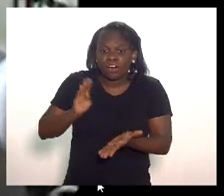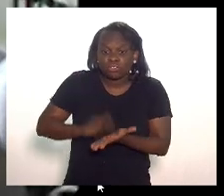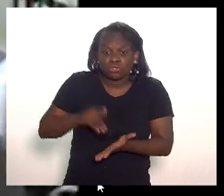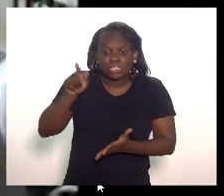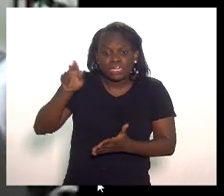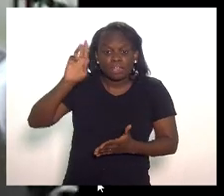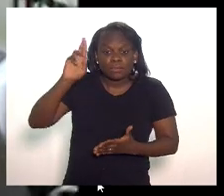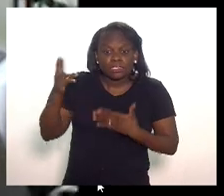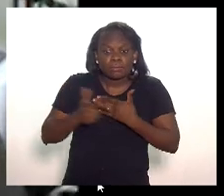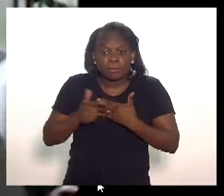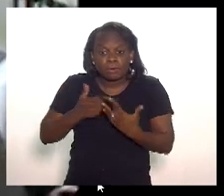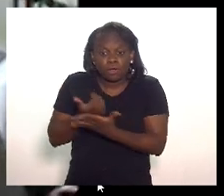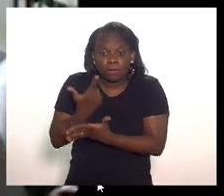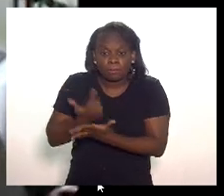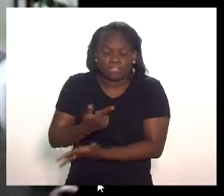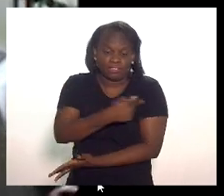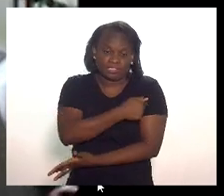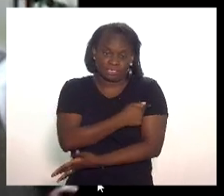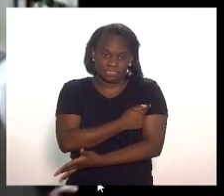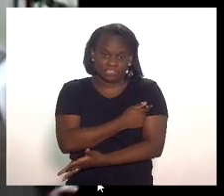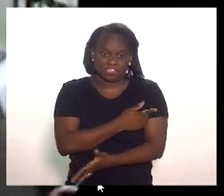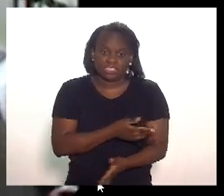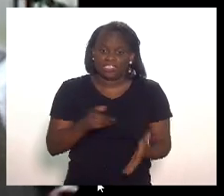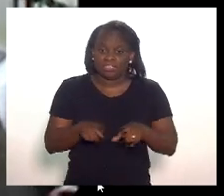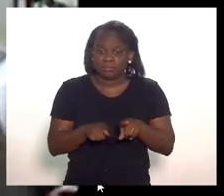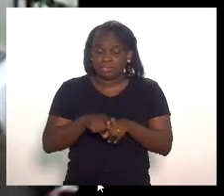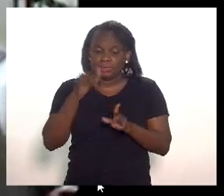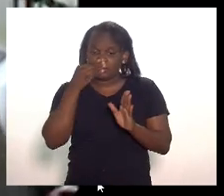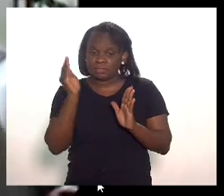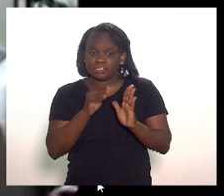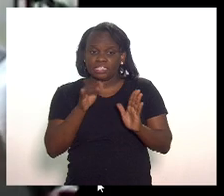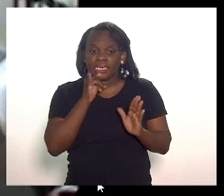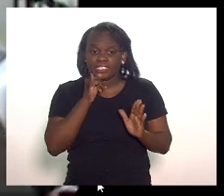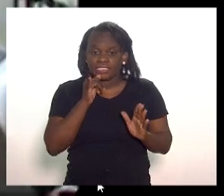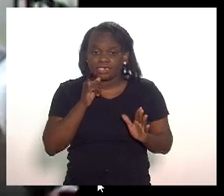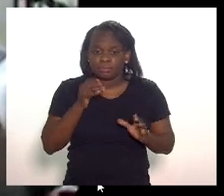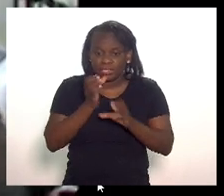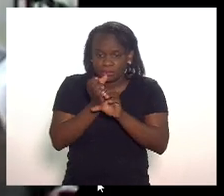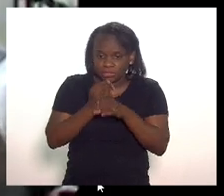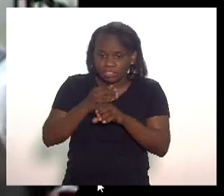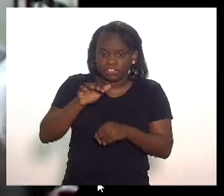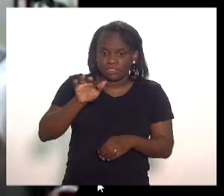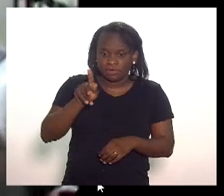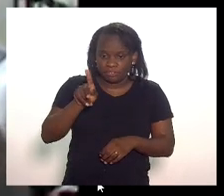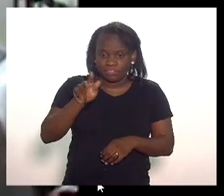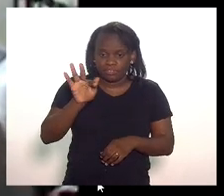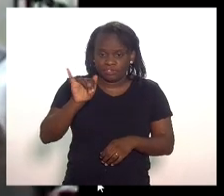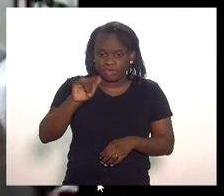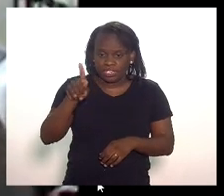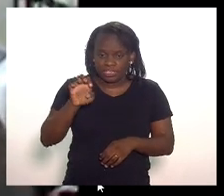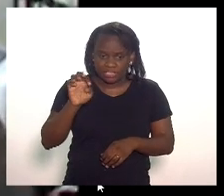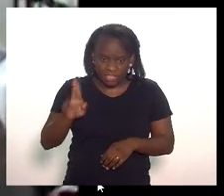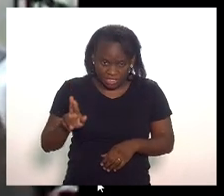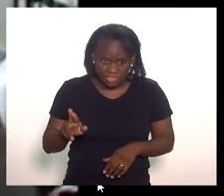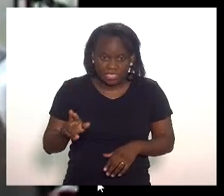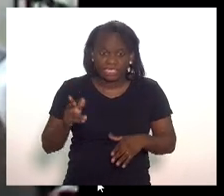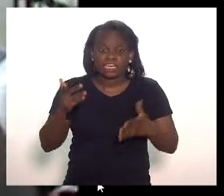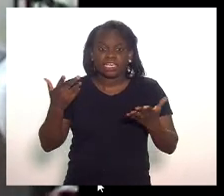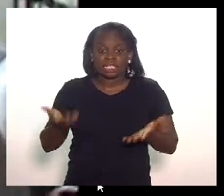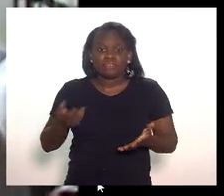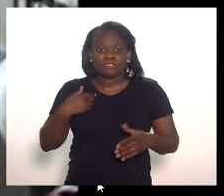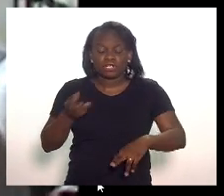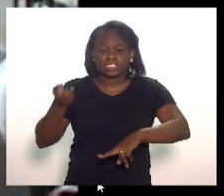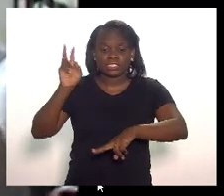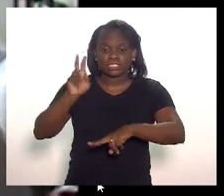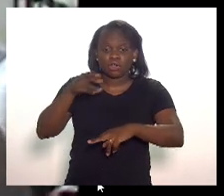papel na aquisição de vacinas desprezou por exemplo o laboratório Pfizer a Johnson no caso da Pfizer chegou a dar um chá de